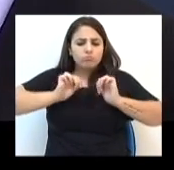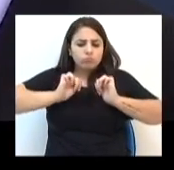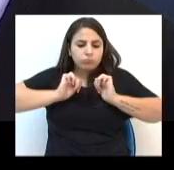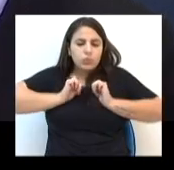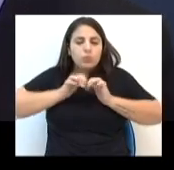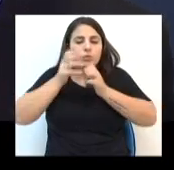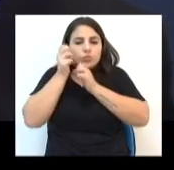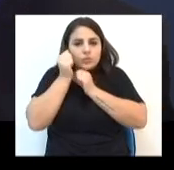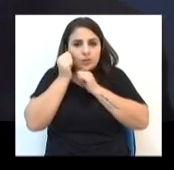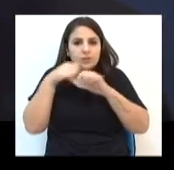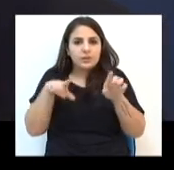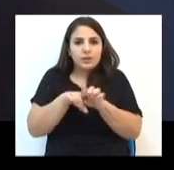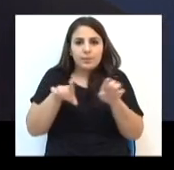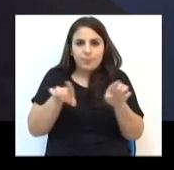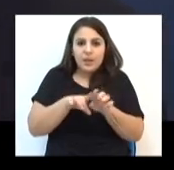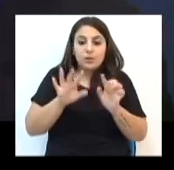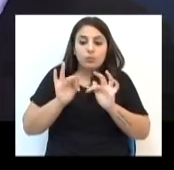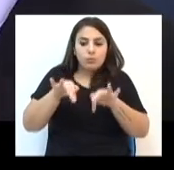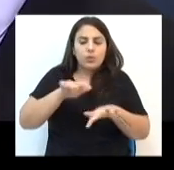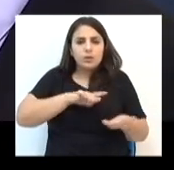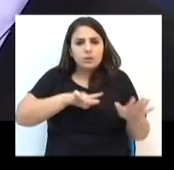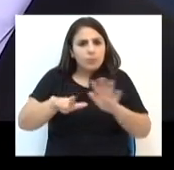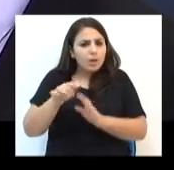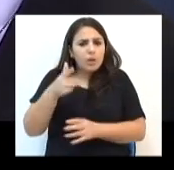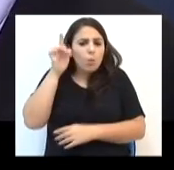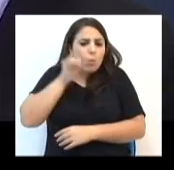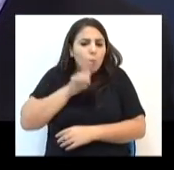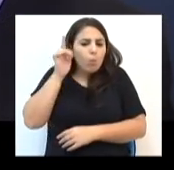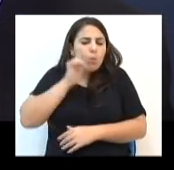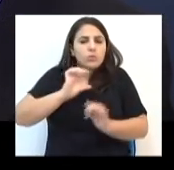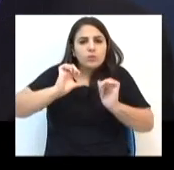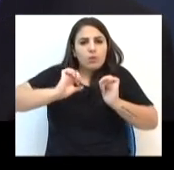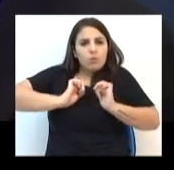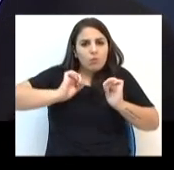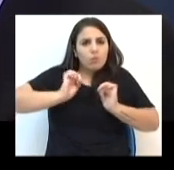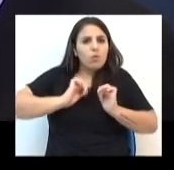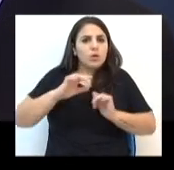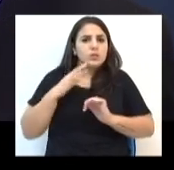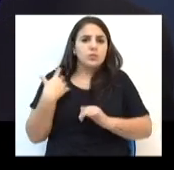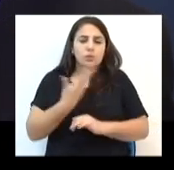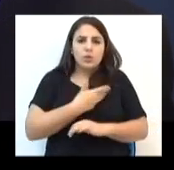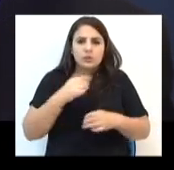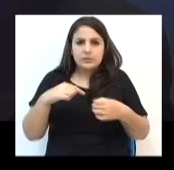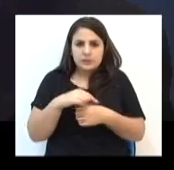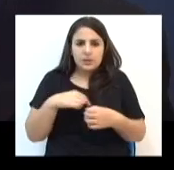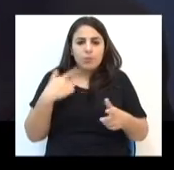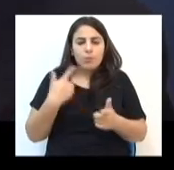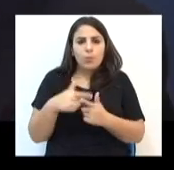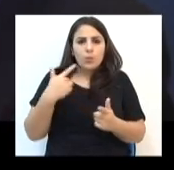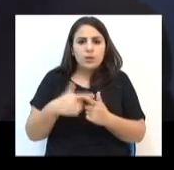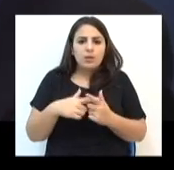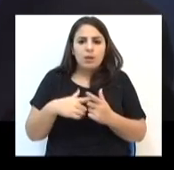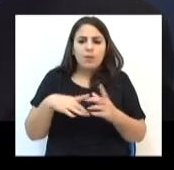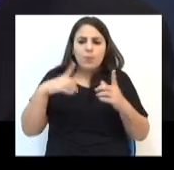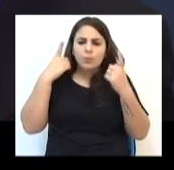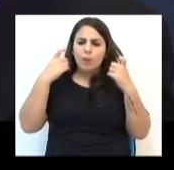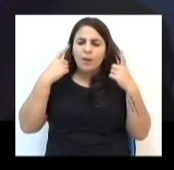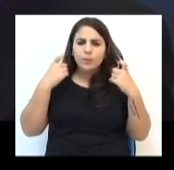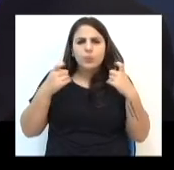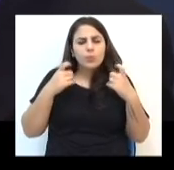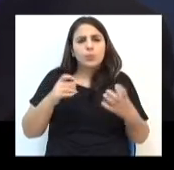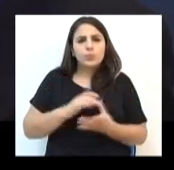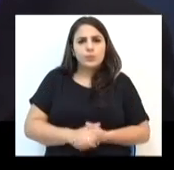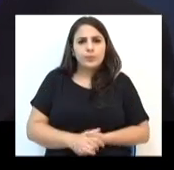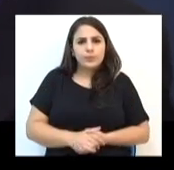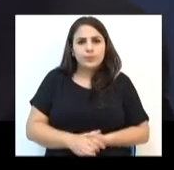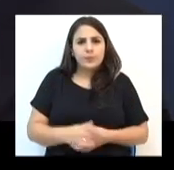é para descansar. E, finais de semana, não conseguem dormir em nossa cidade pelo fato que a baderna,